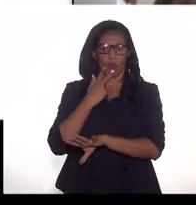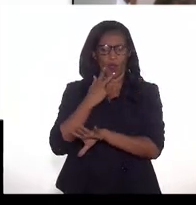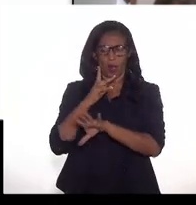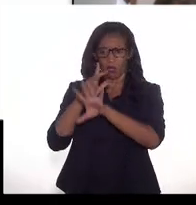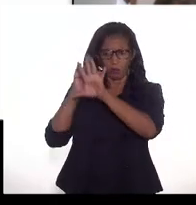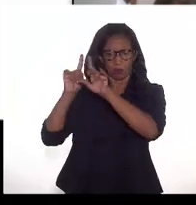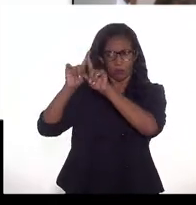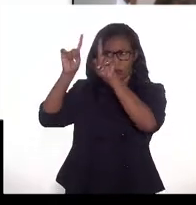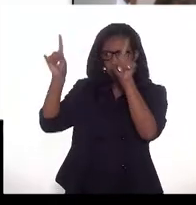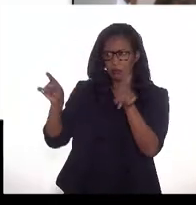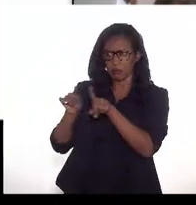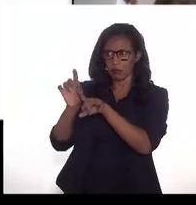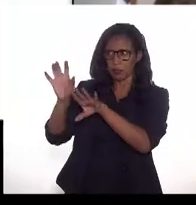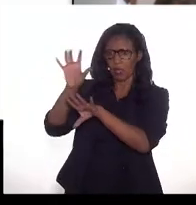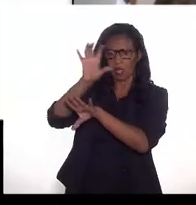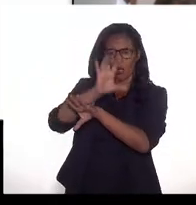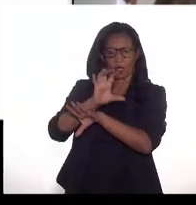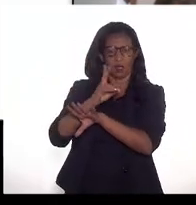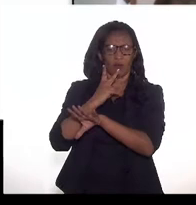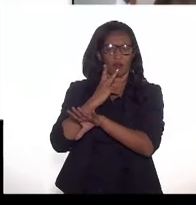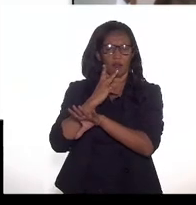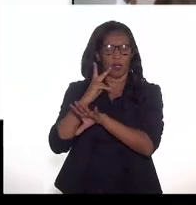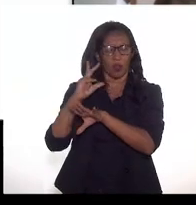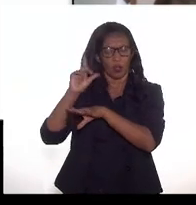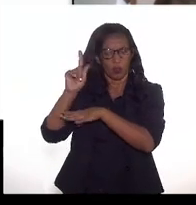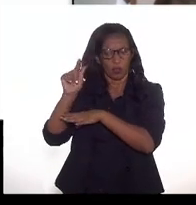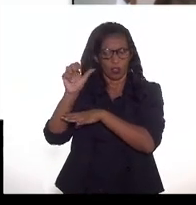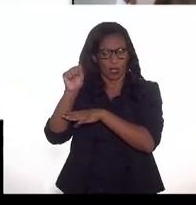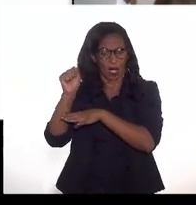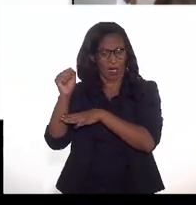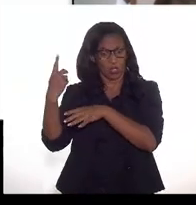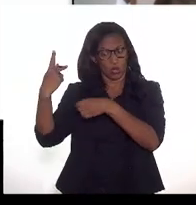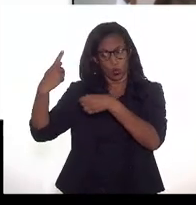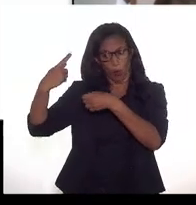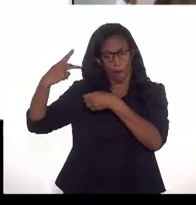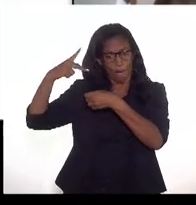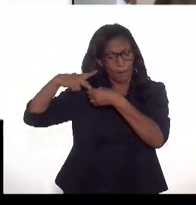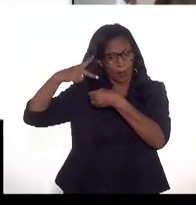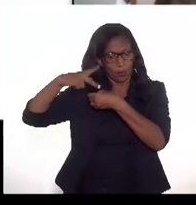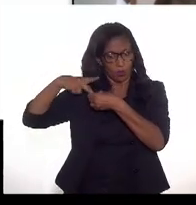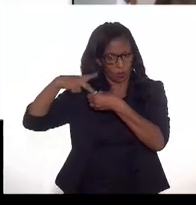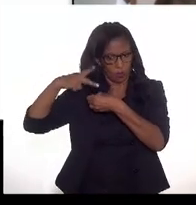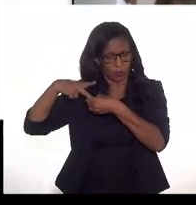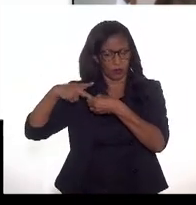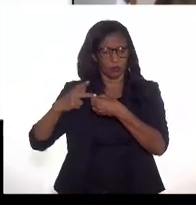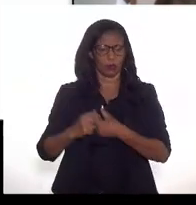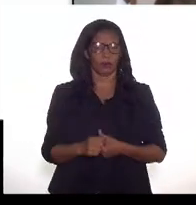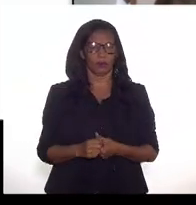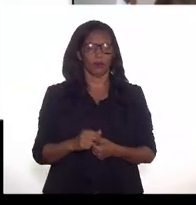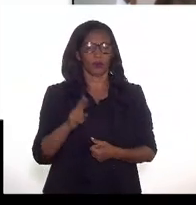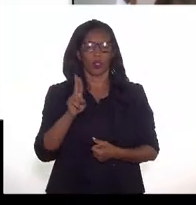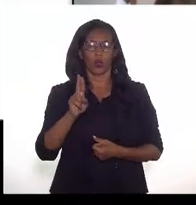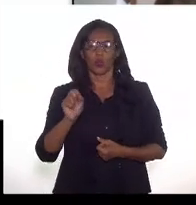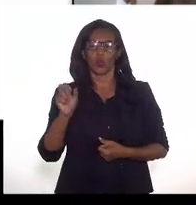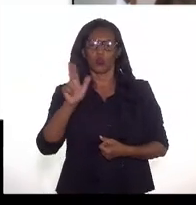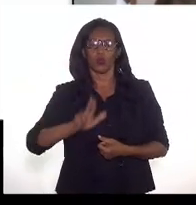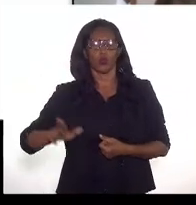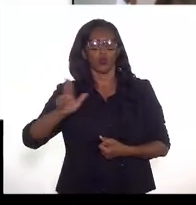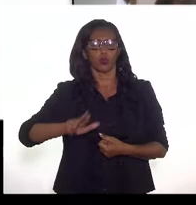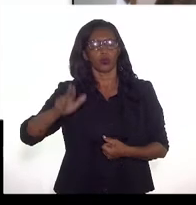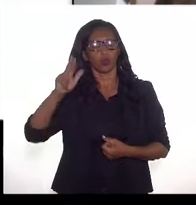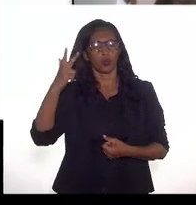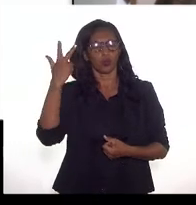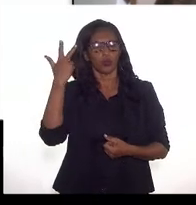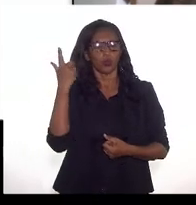de gás associado, campos de petróleo com gás associado. Então, o uso do gás como